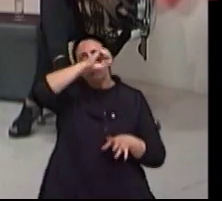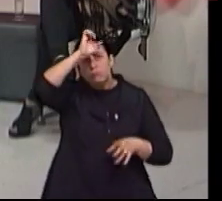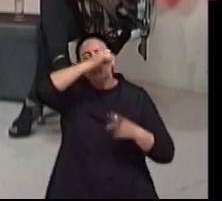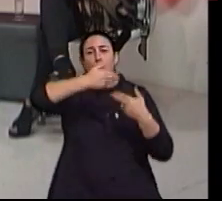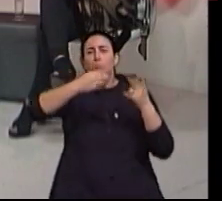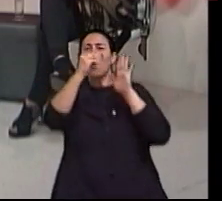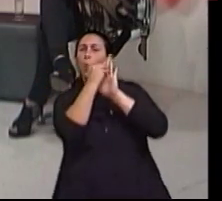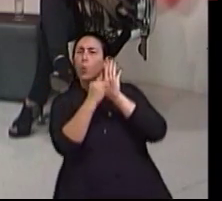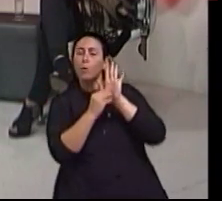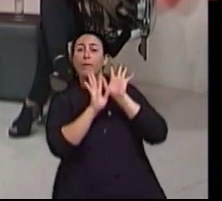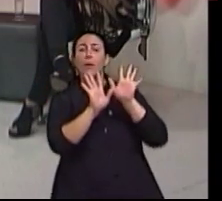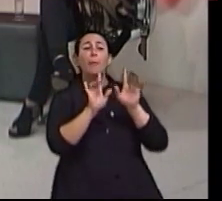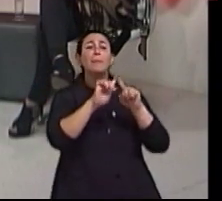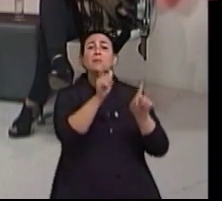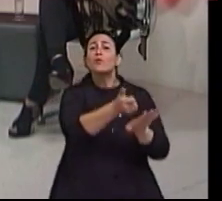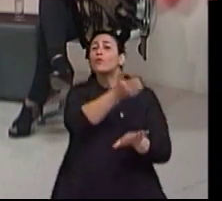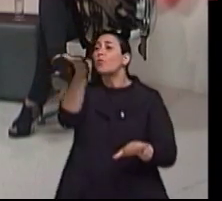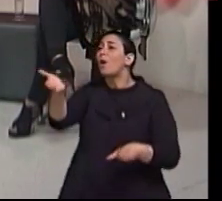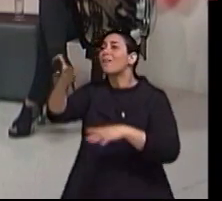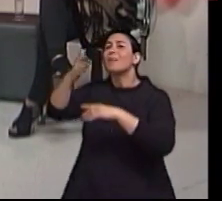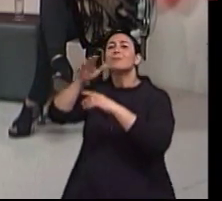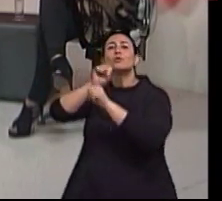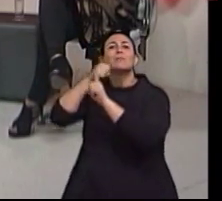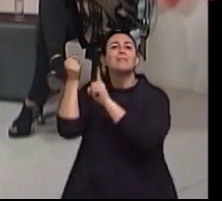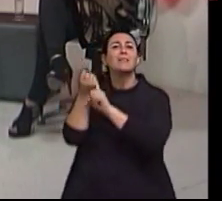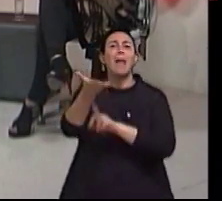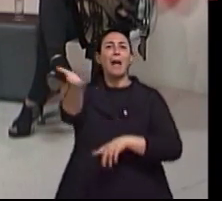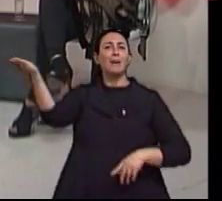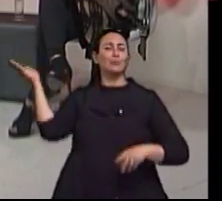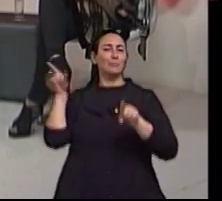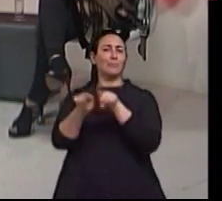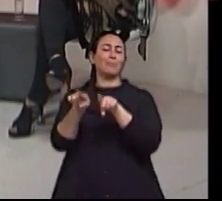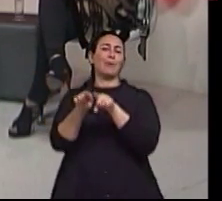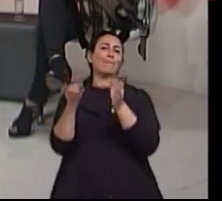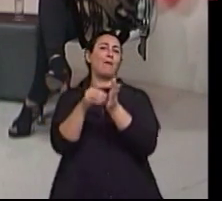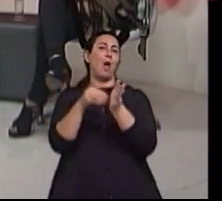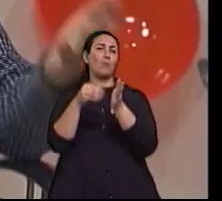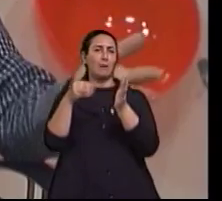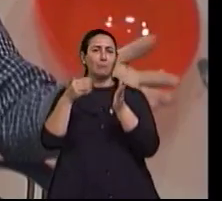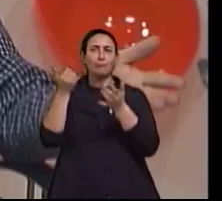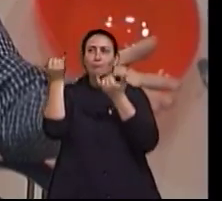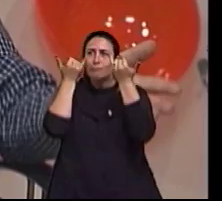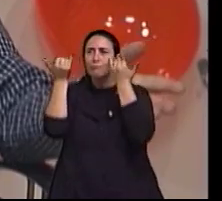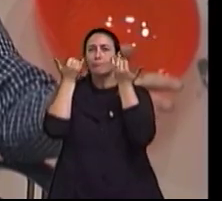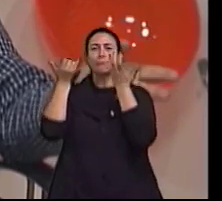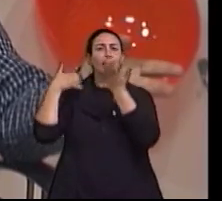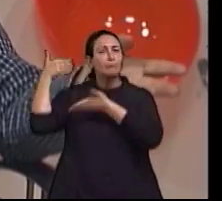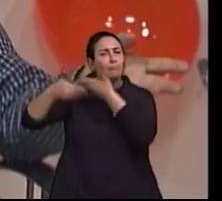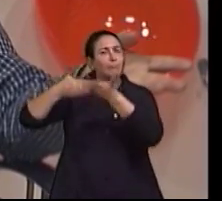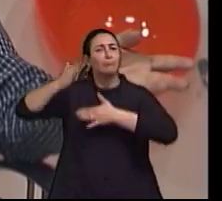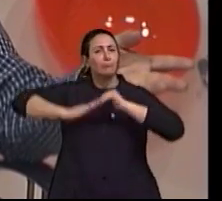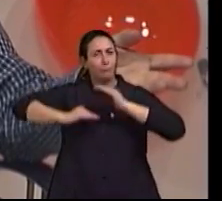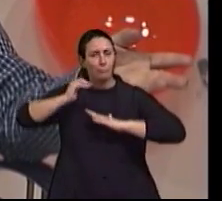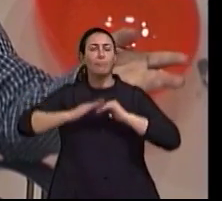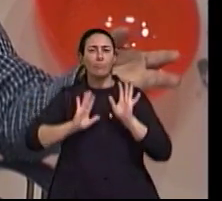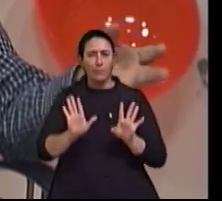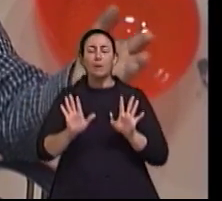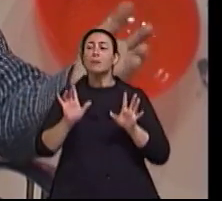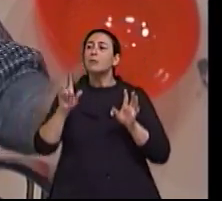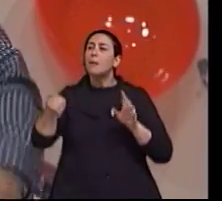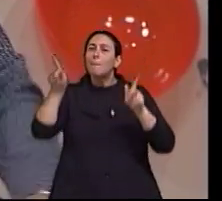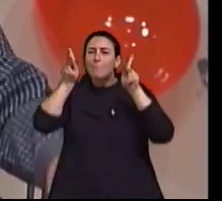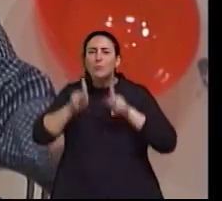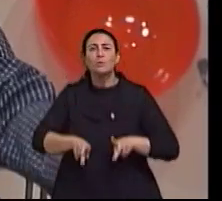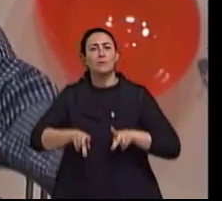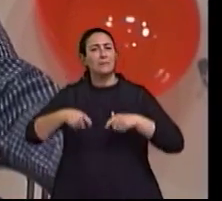vagas para estacionamento, que são para pessoas com necessidades especiais